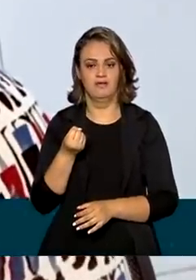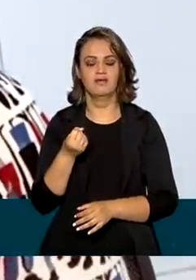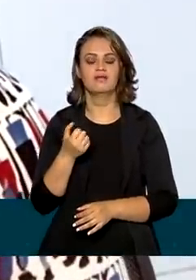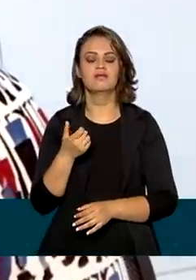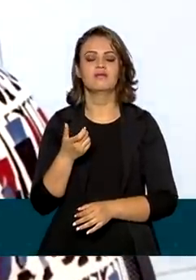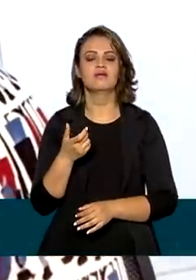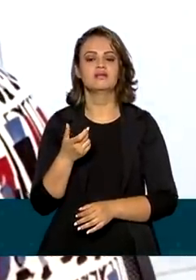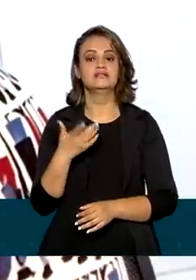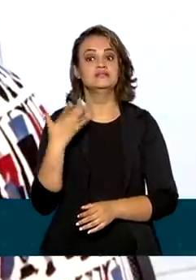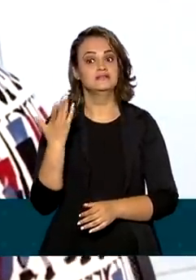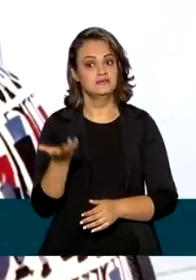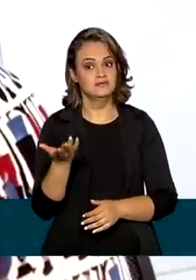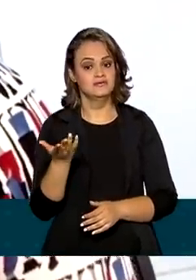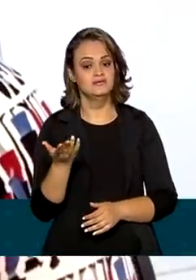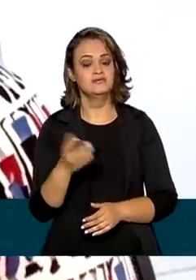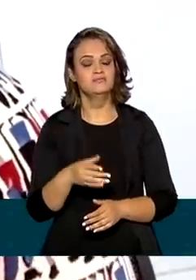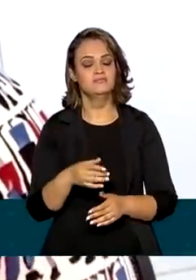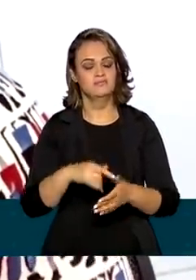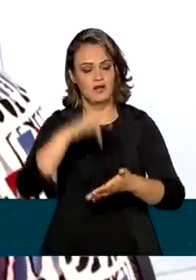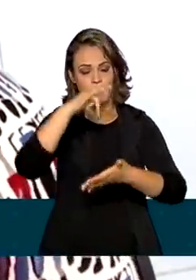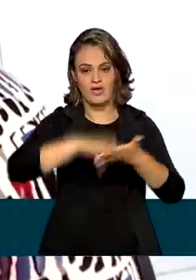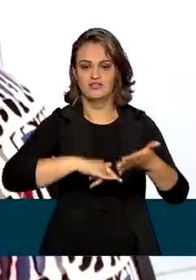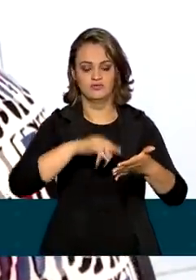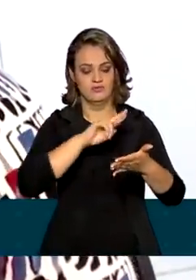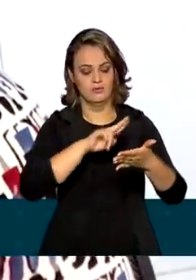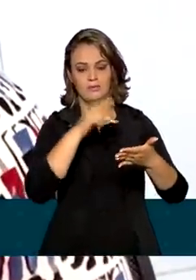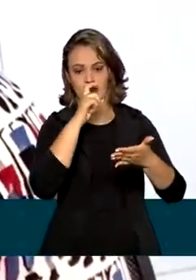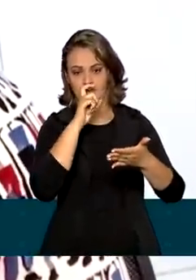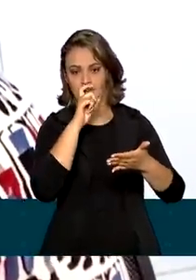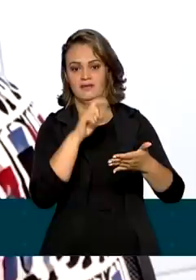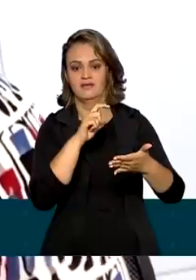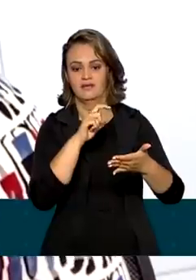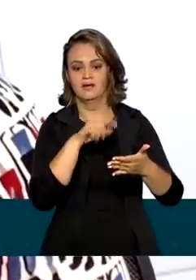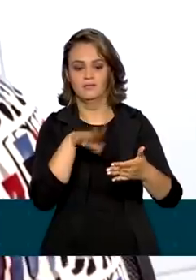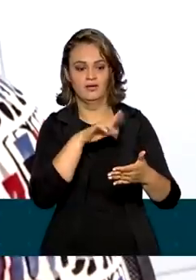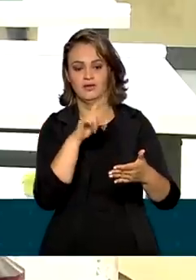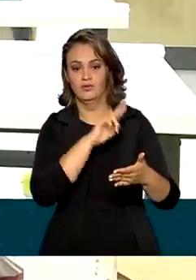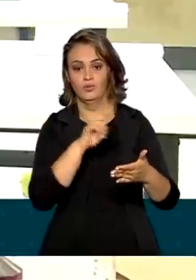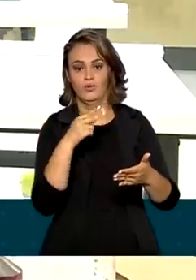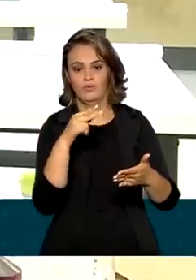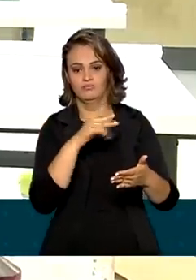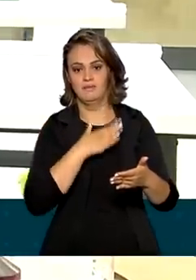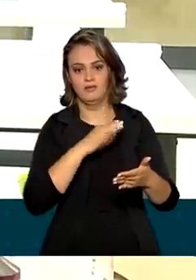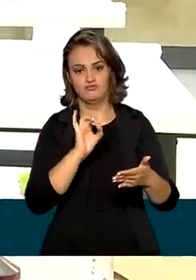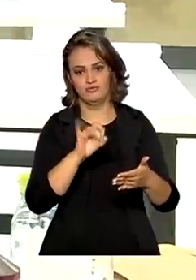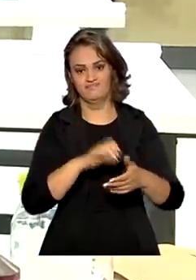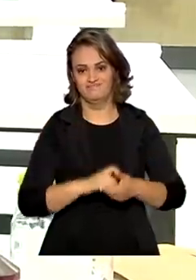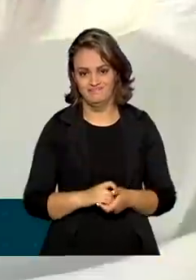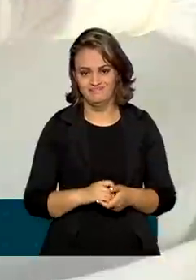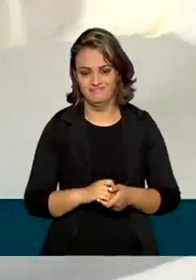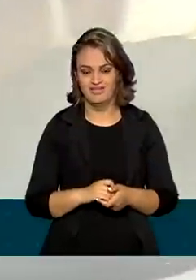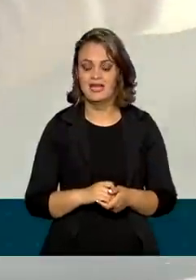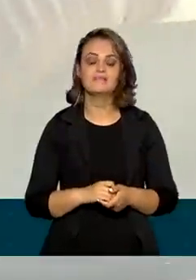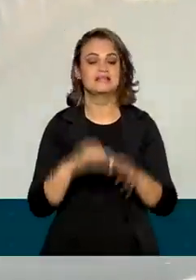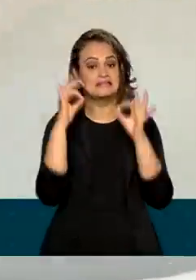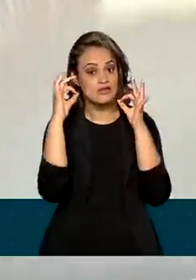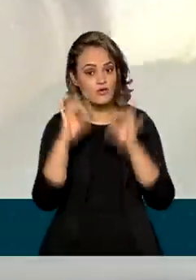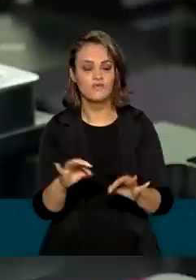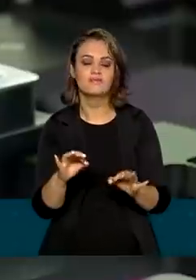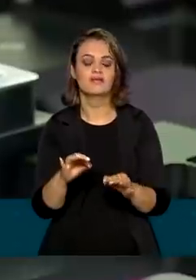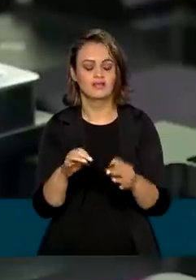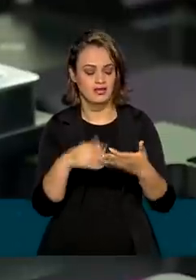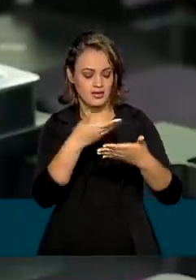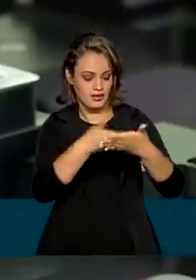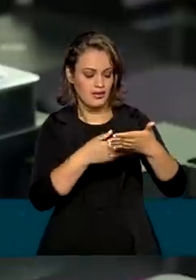pelo registro do meu filho, porque até então ele é registrado só com o meu nome. Para garantir que mais crianças tenham a